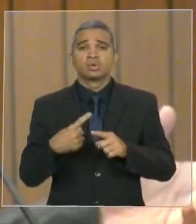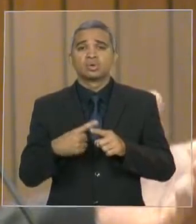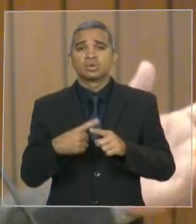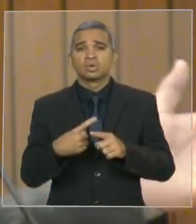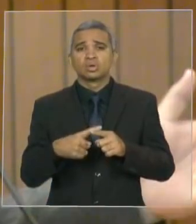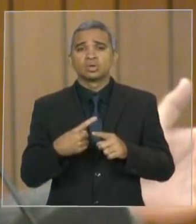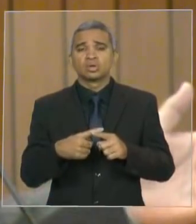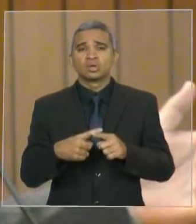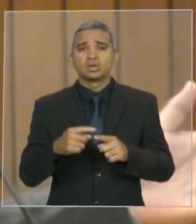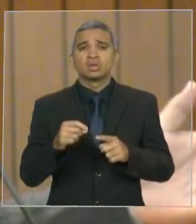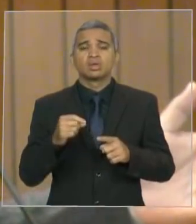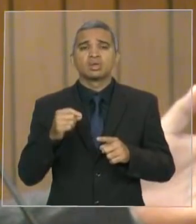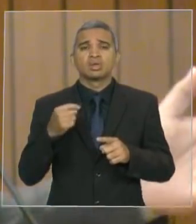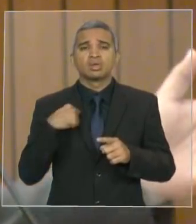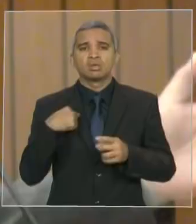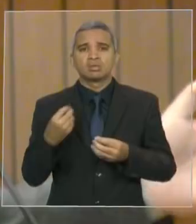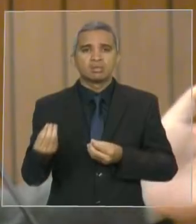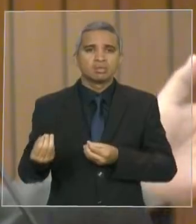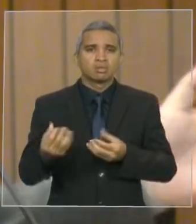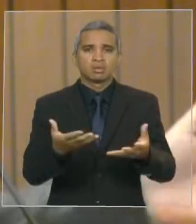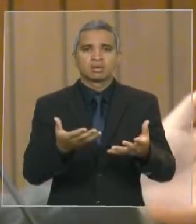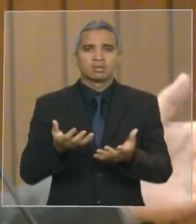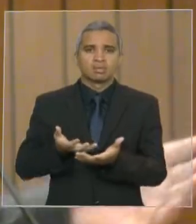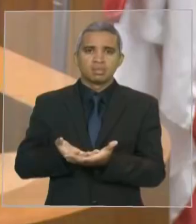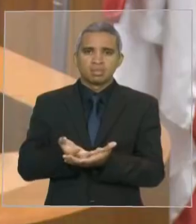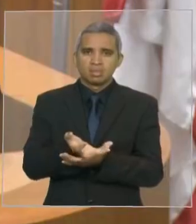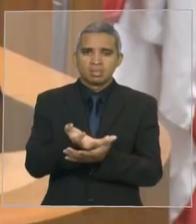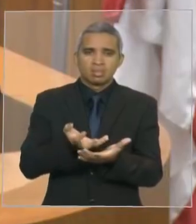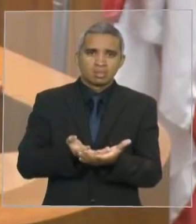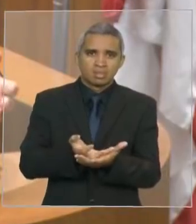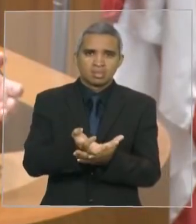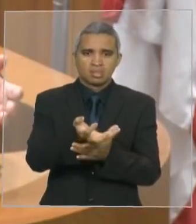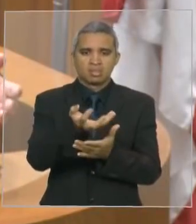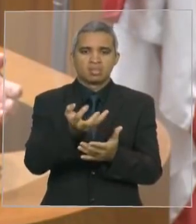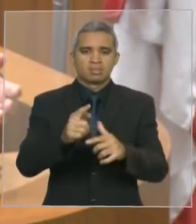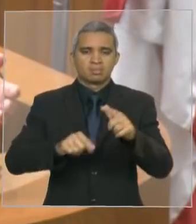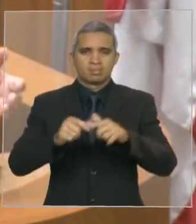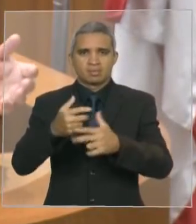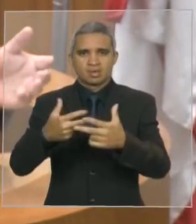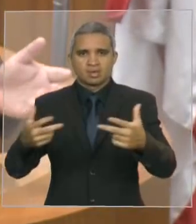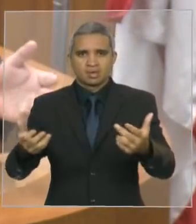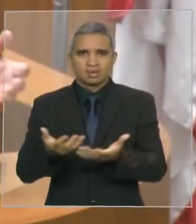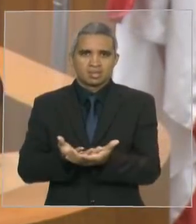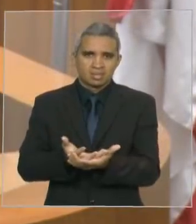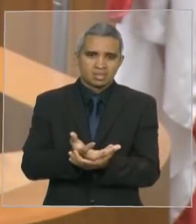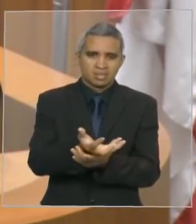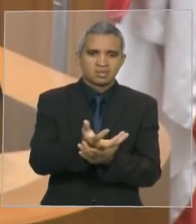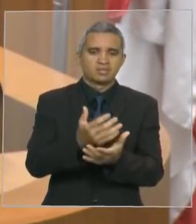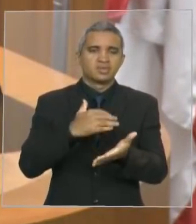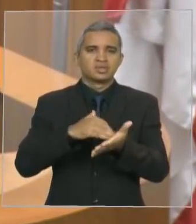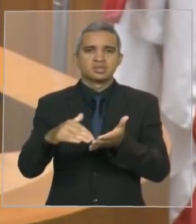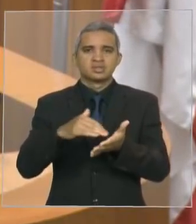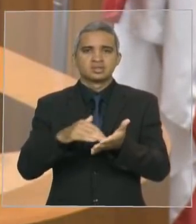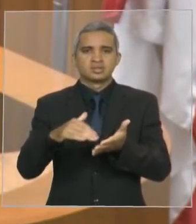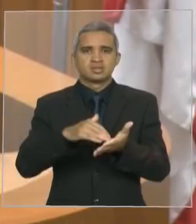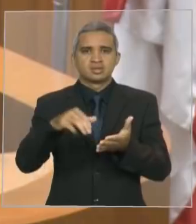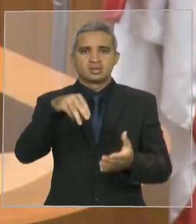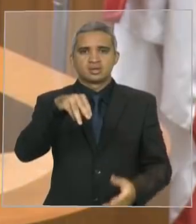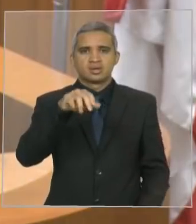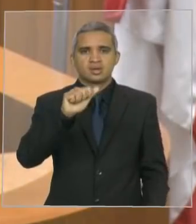trator através da Secretaria de Agricultura do Estado, Secretaria do Secretário Macionais,